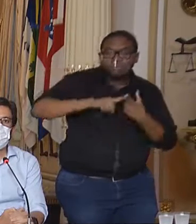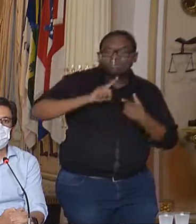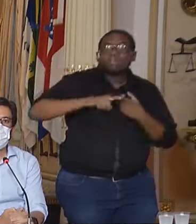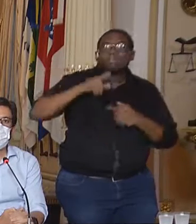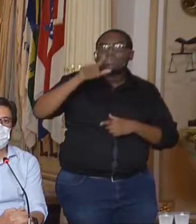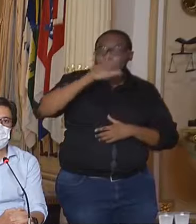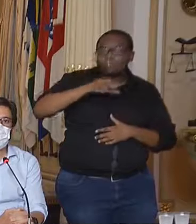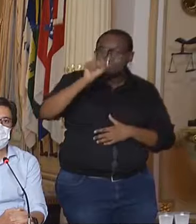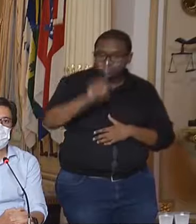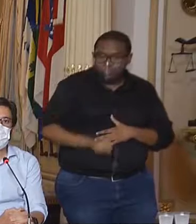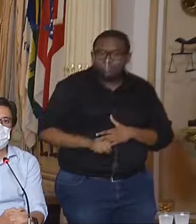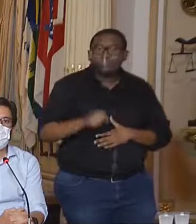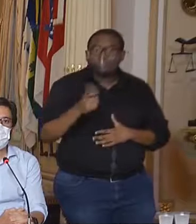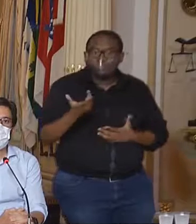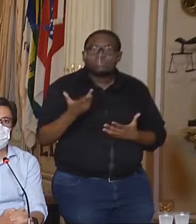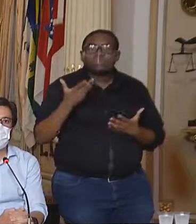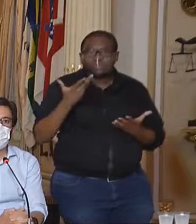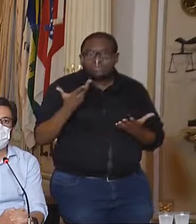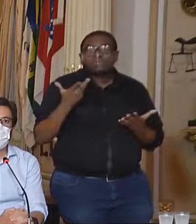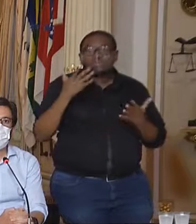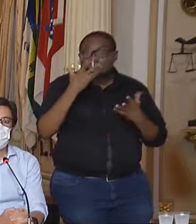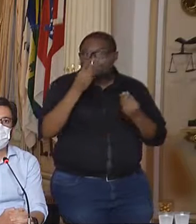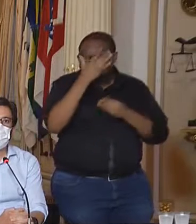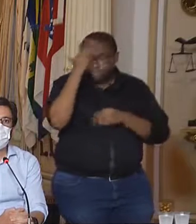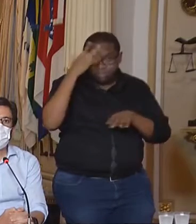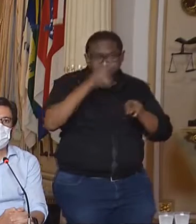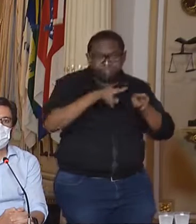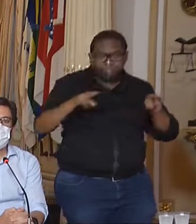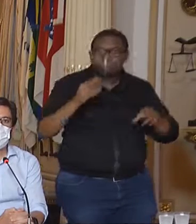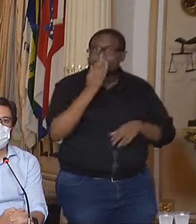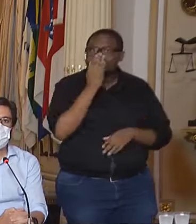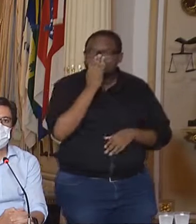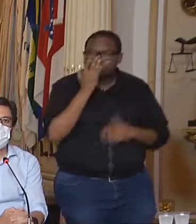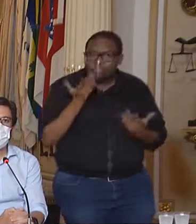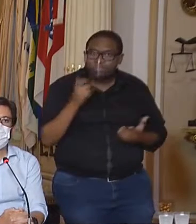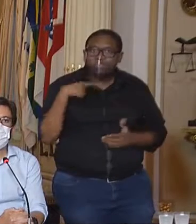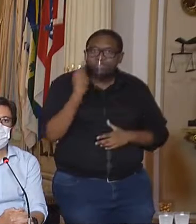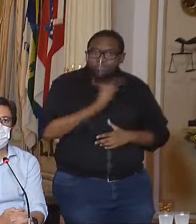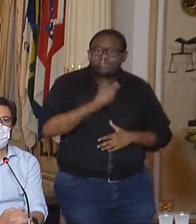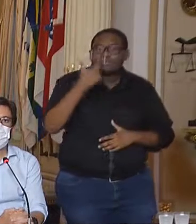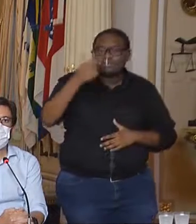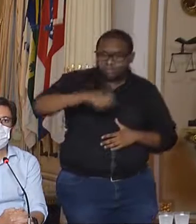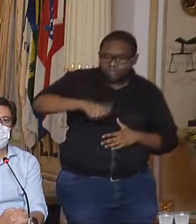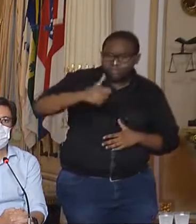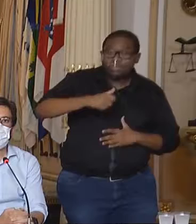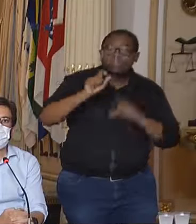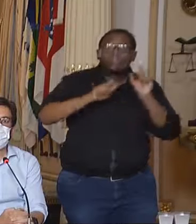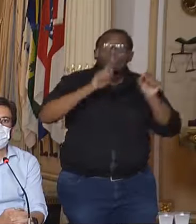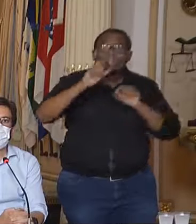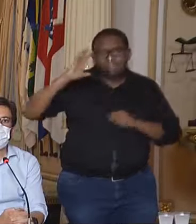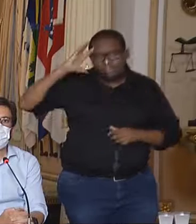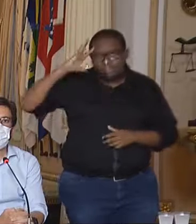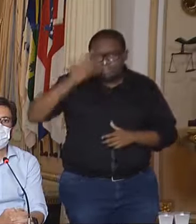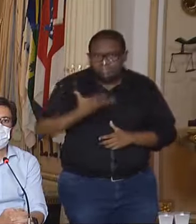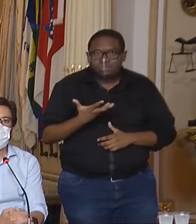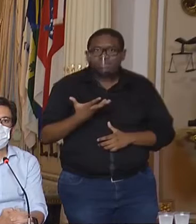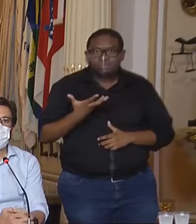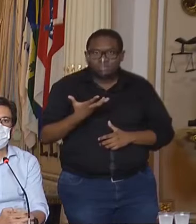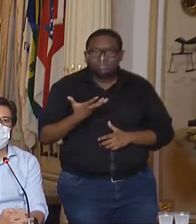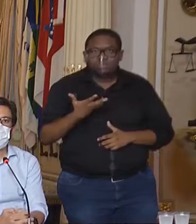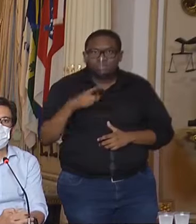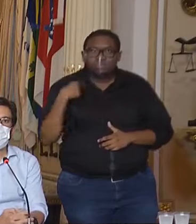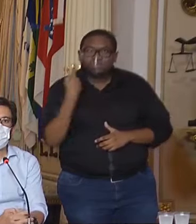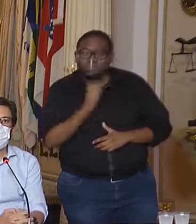maior pressão sobre o sistema. Então, nós estamos avaliando quais medidas nós